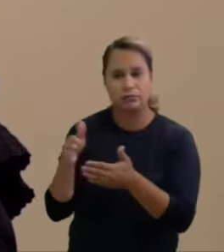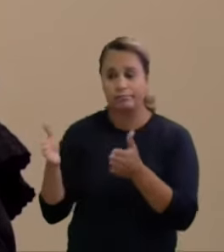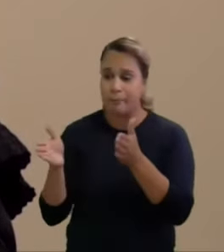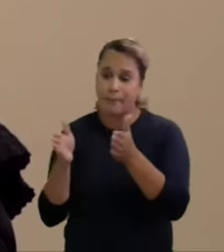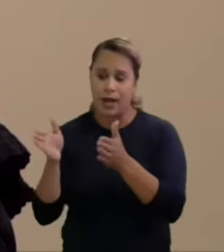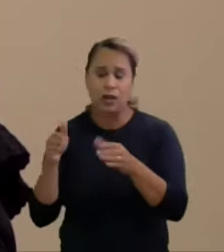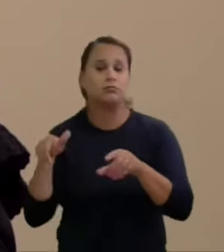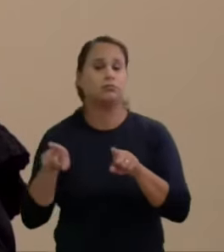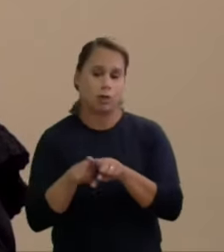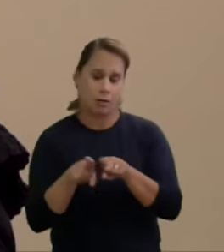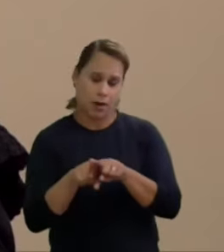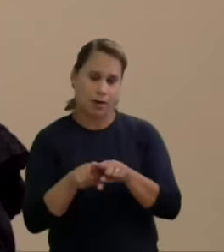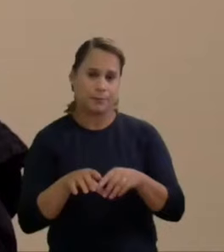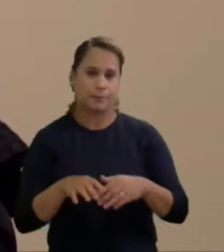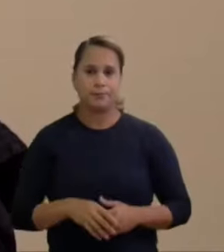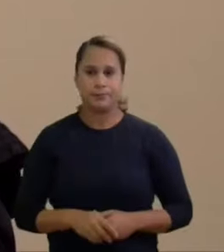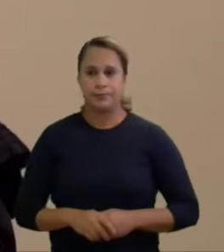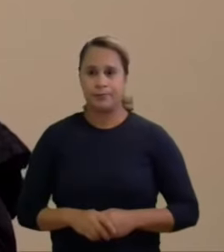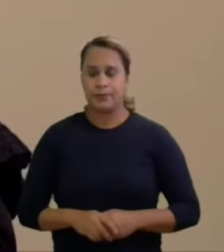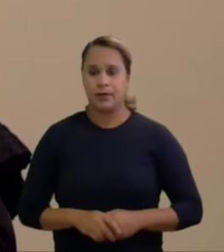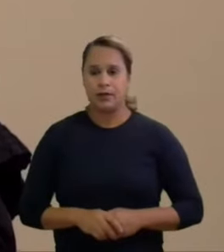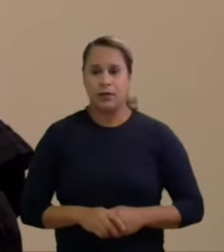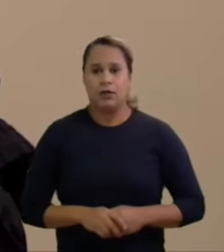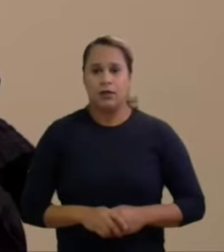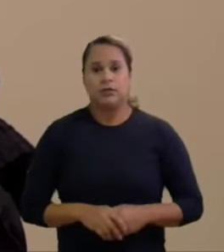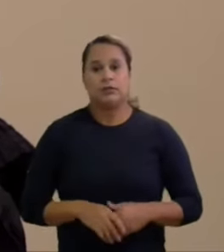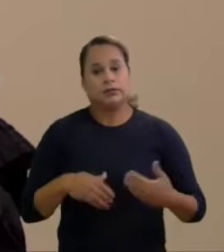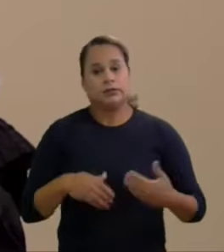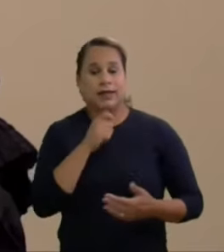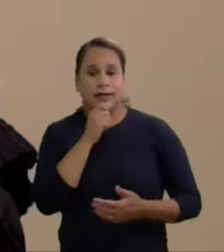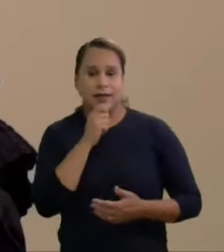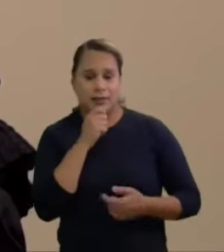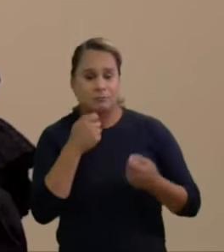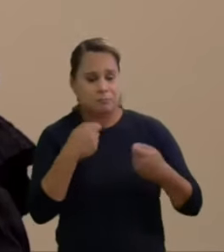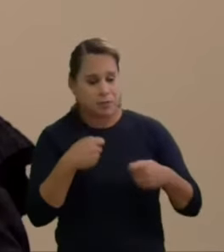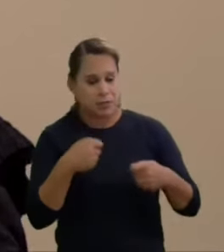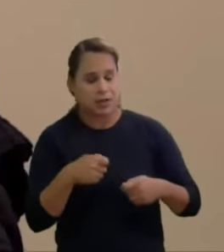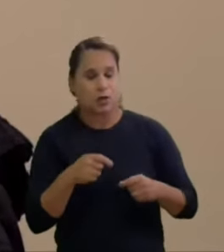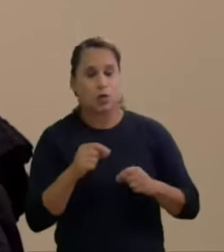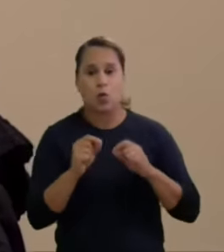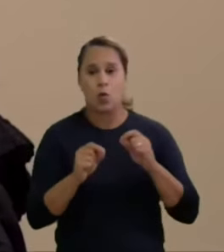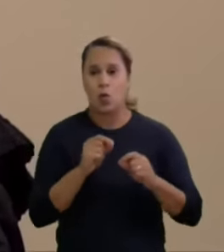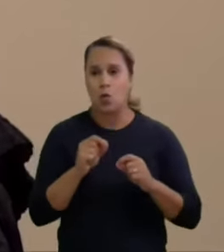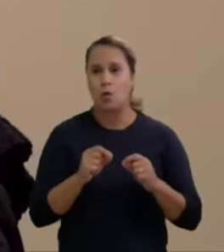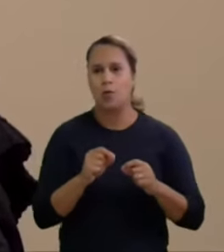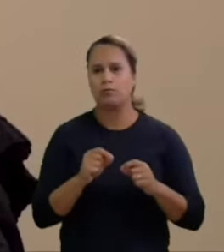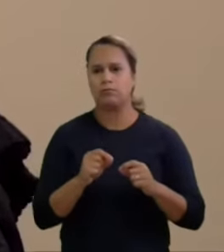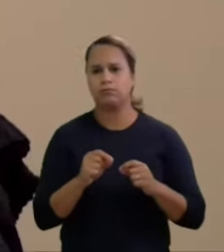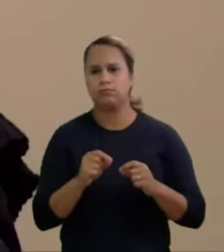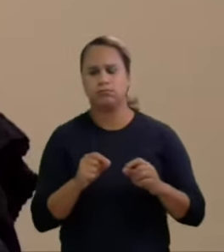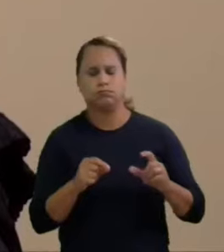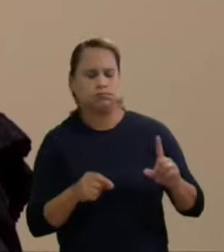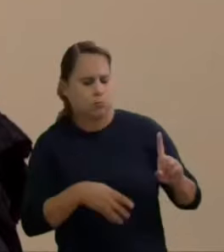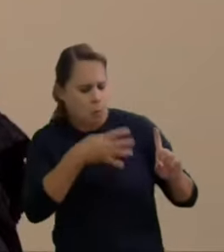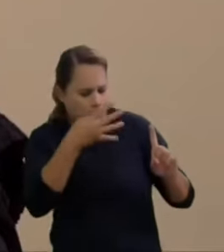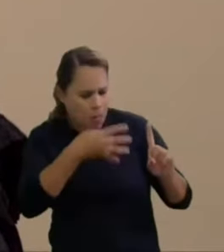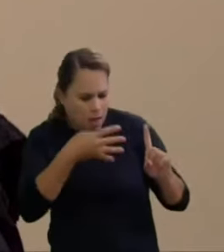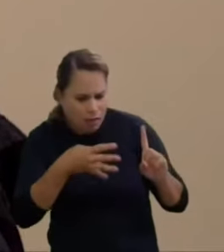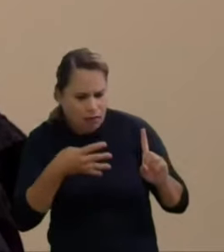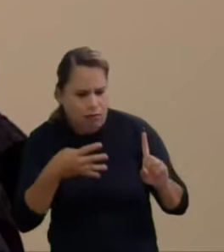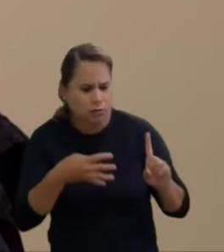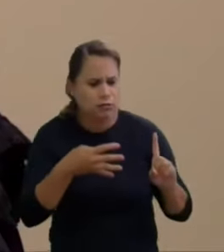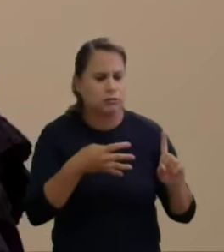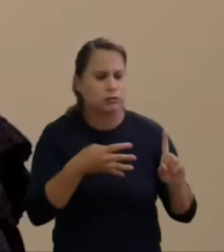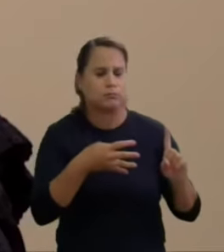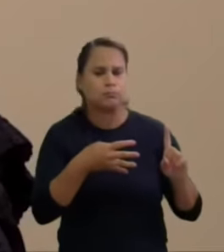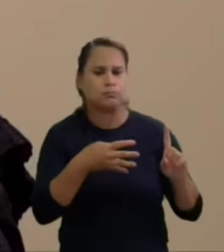ter sido realizada nos presentes altos, ainda que ser necessário sob a forma de perícia. Uma perícia, ir lá, analisar quanto todo mundo gastou,